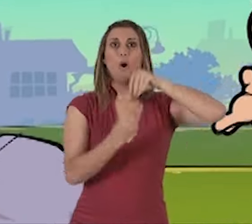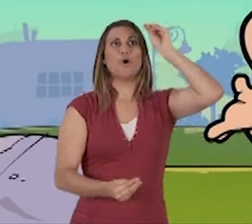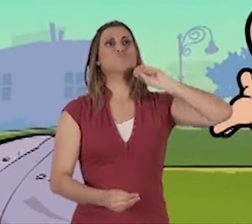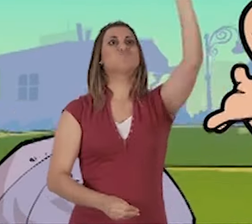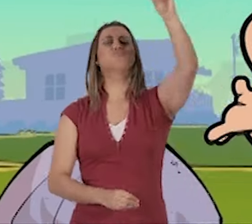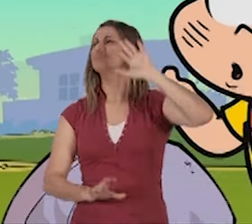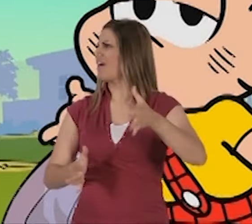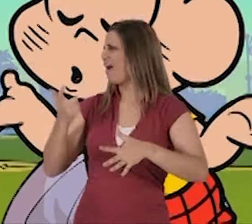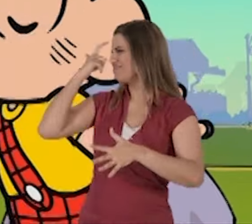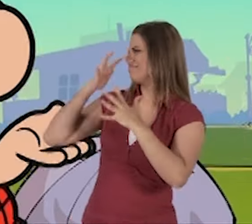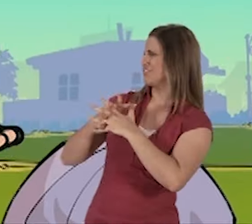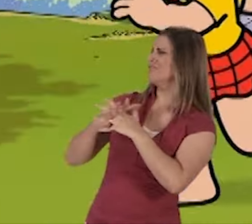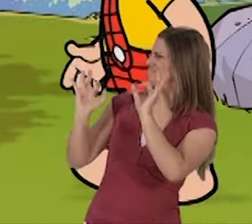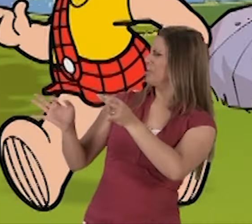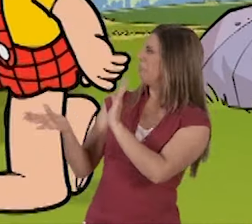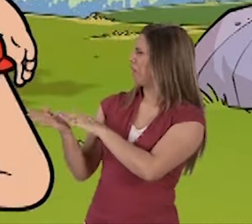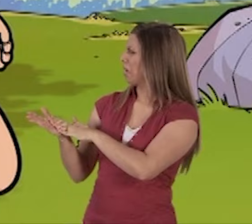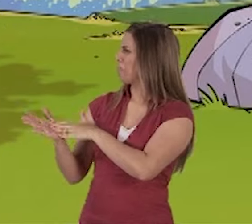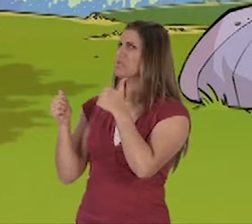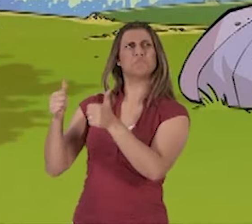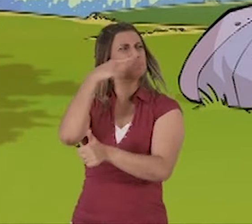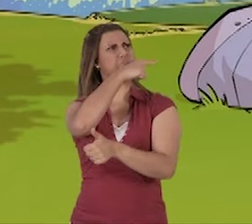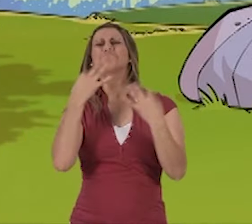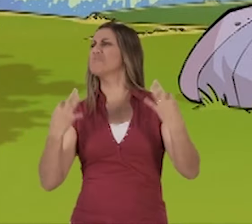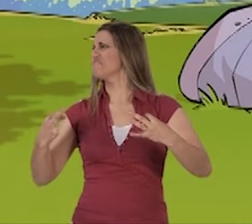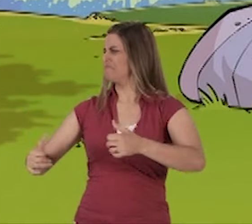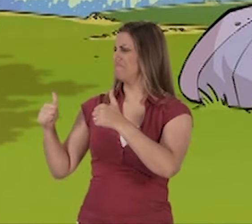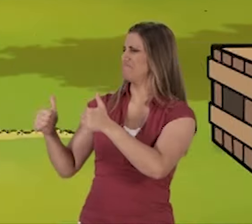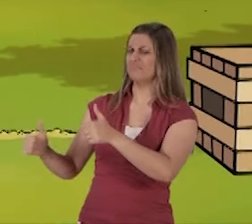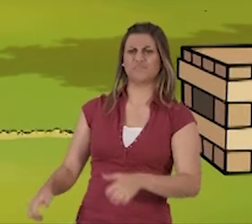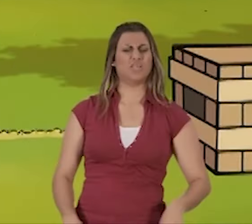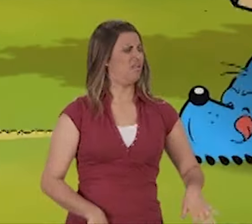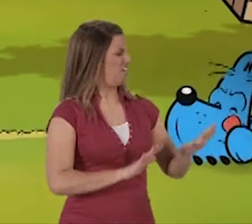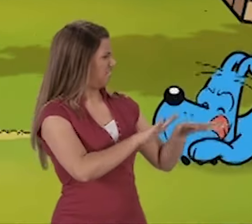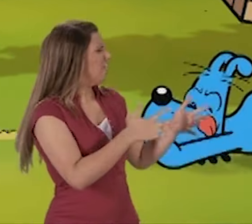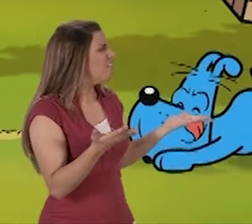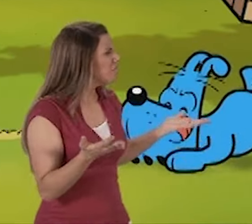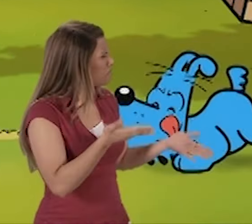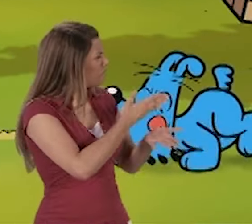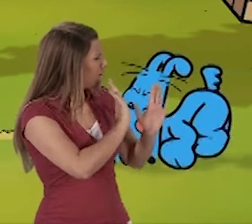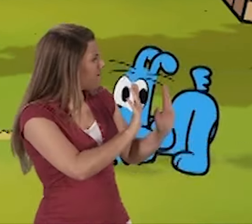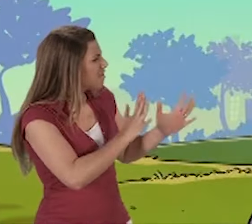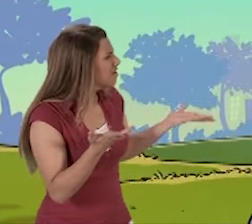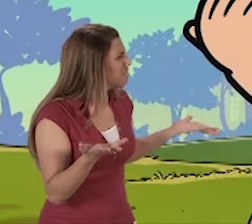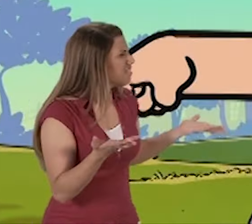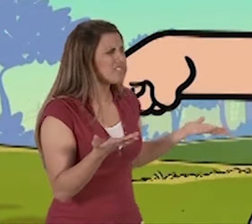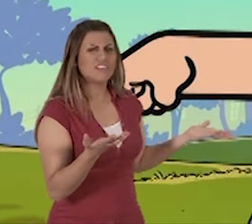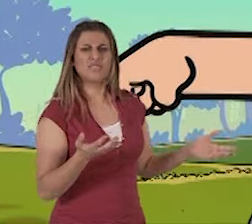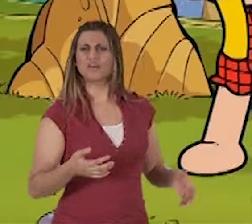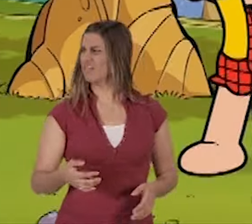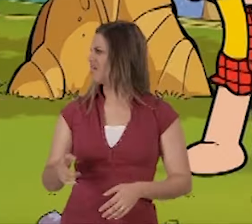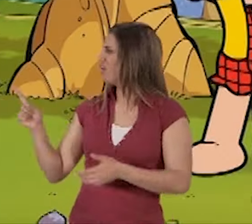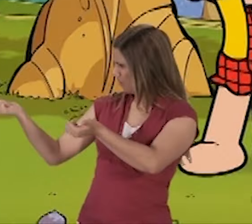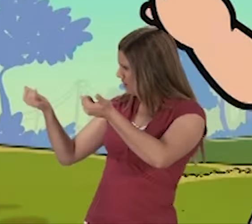Hum, agora eu fiquei confuso! Mas é isso, parabéns, sua geringonça funciona! Ei, Pera aí, volta aqui!